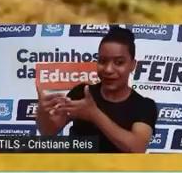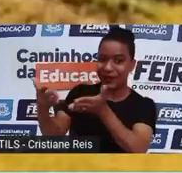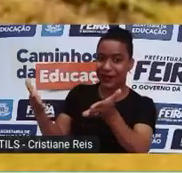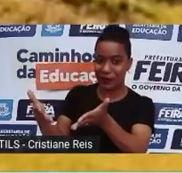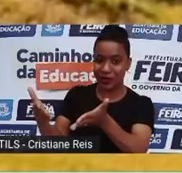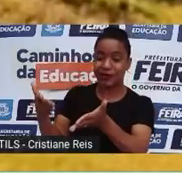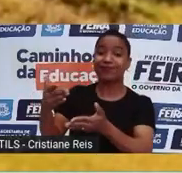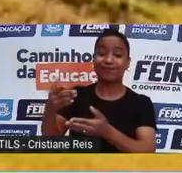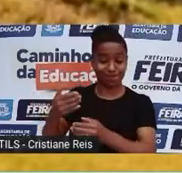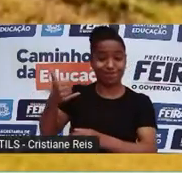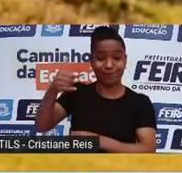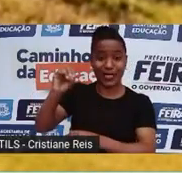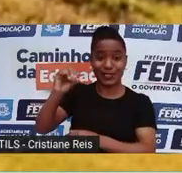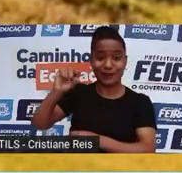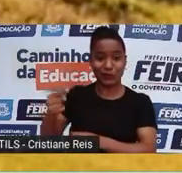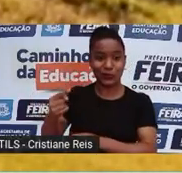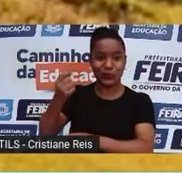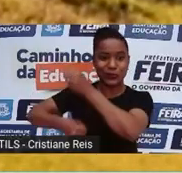Terra.